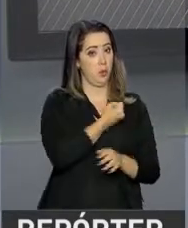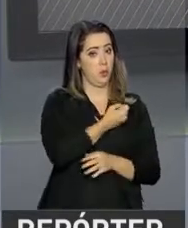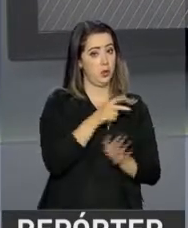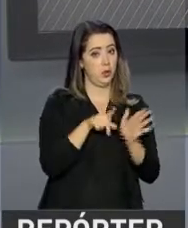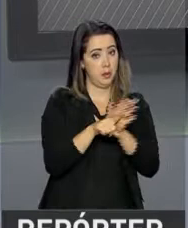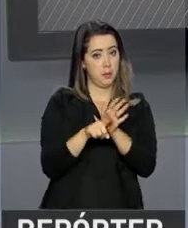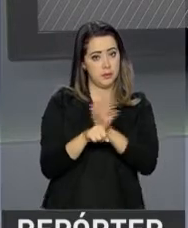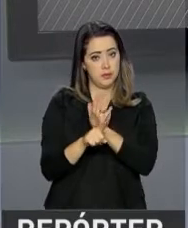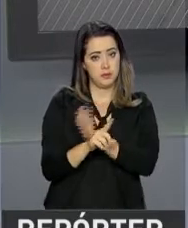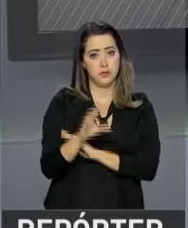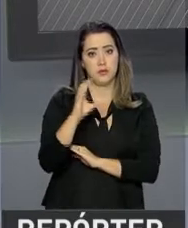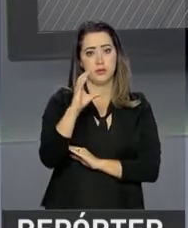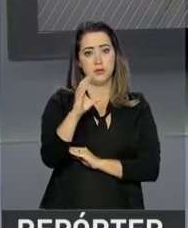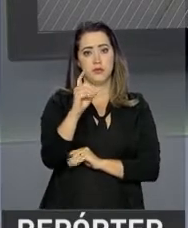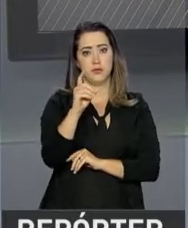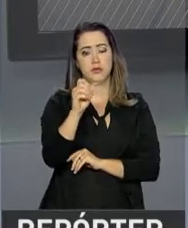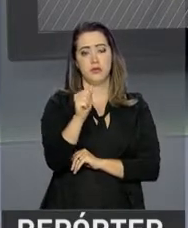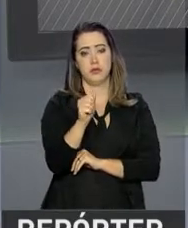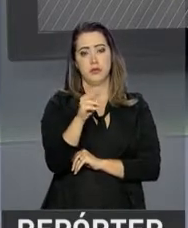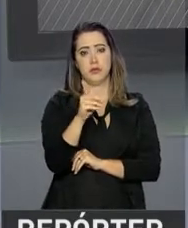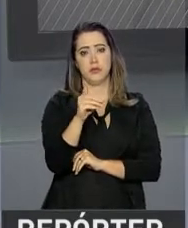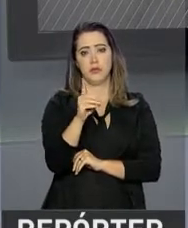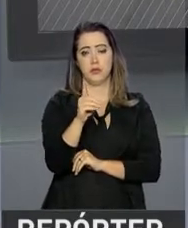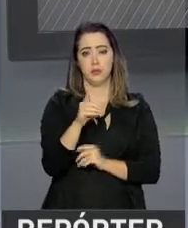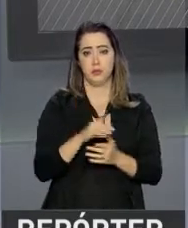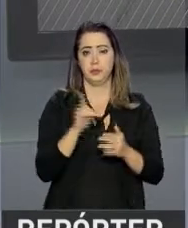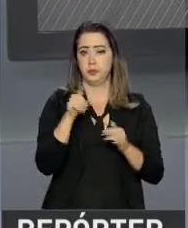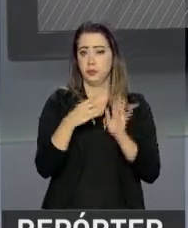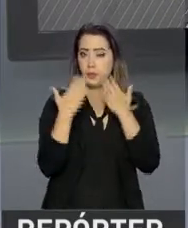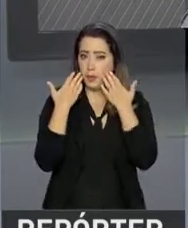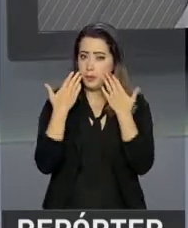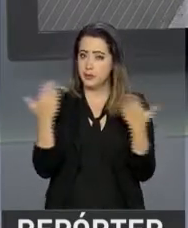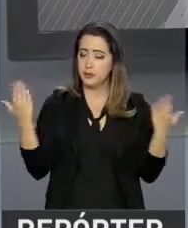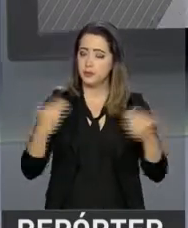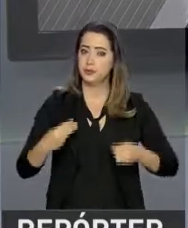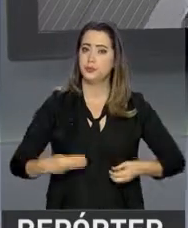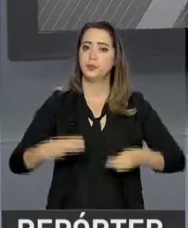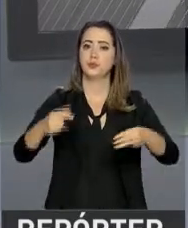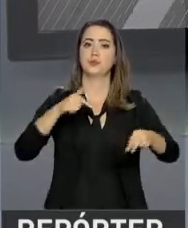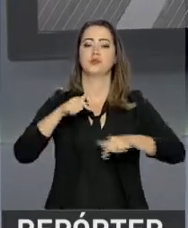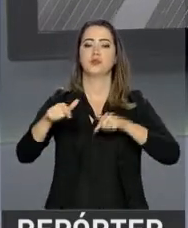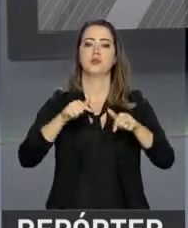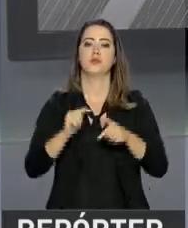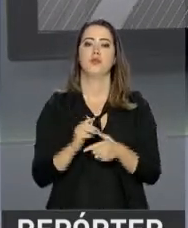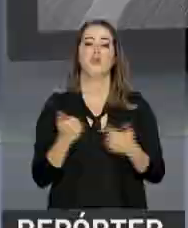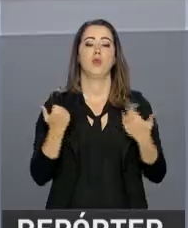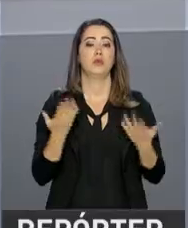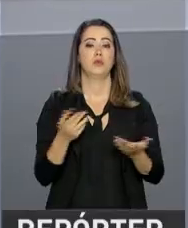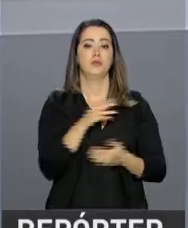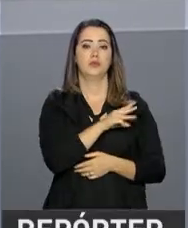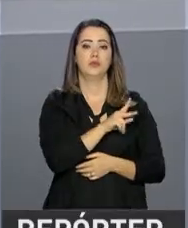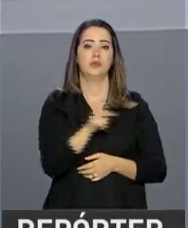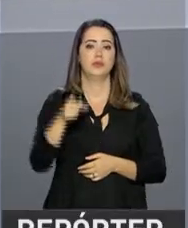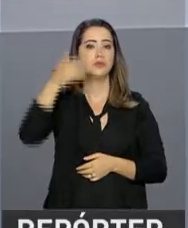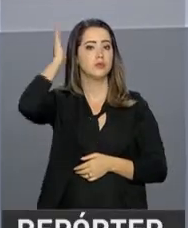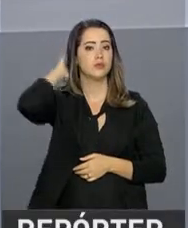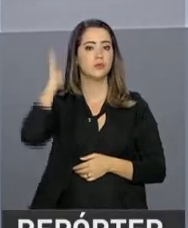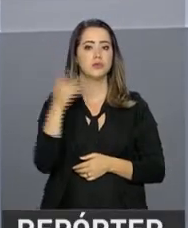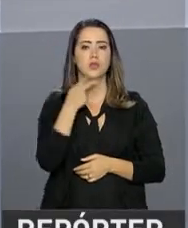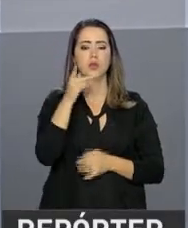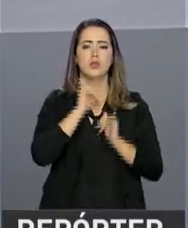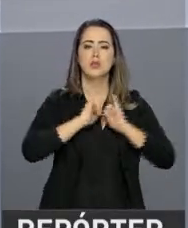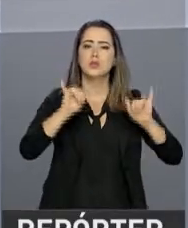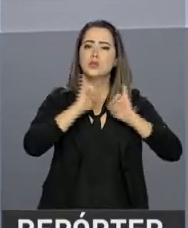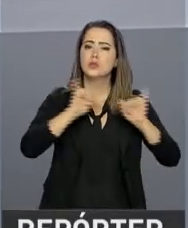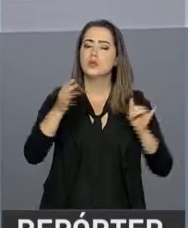Cadastro Geral de Empregados e Desempregados, o CAGED, apresentado hoje pelo Ministério do Trabalho. E o presidente Michel Temer foi quem